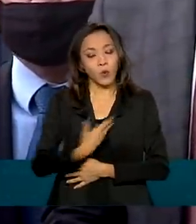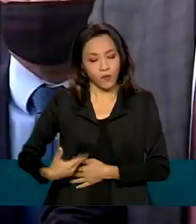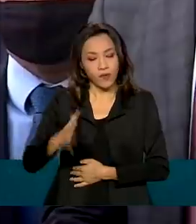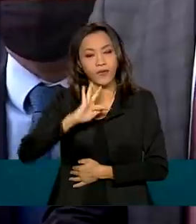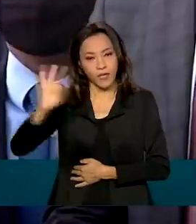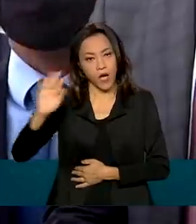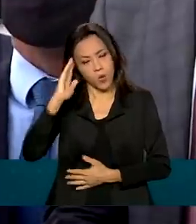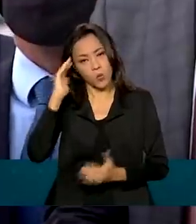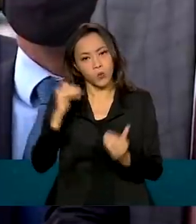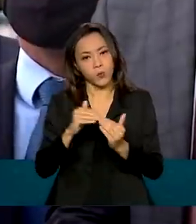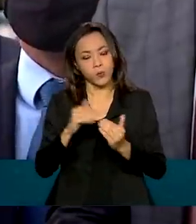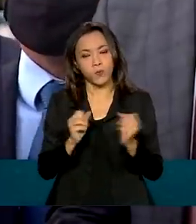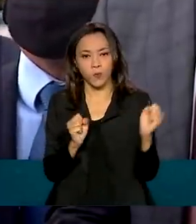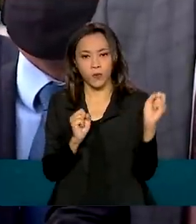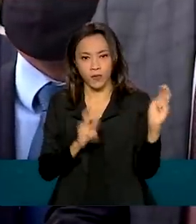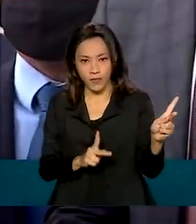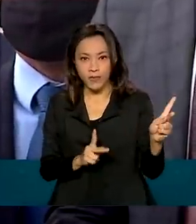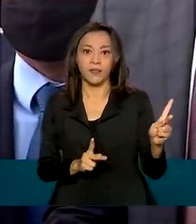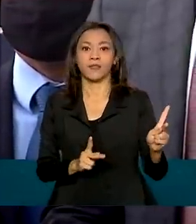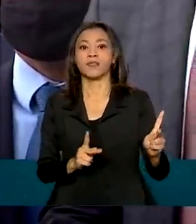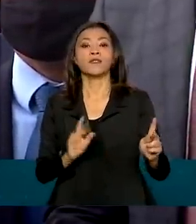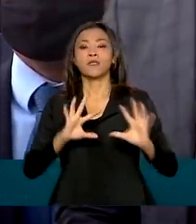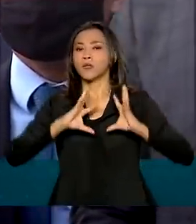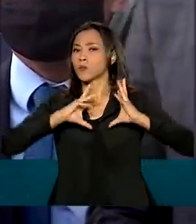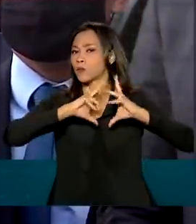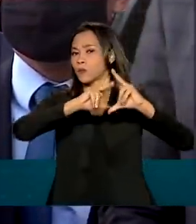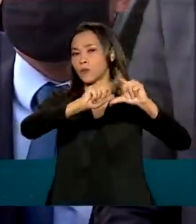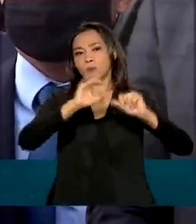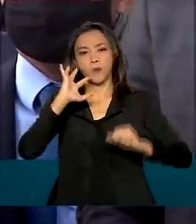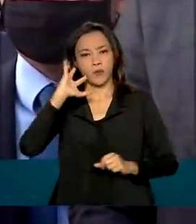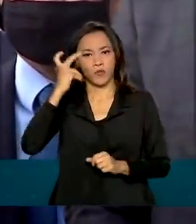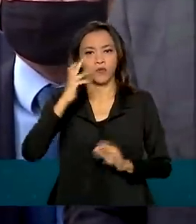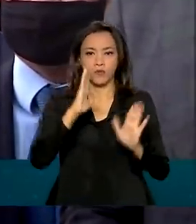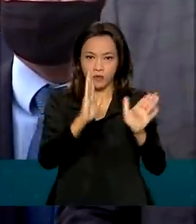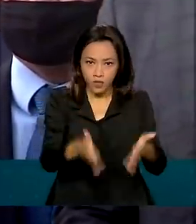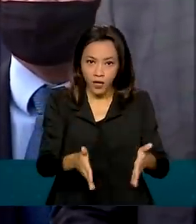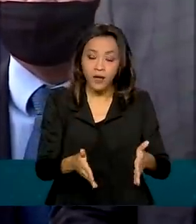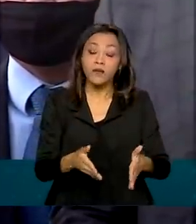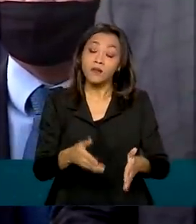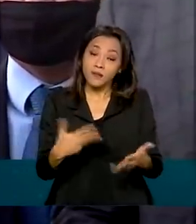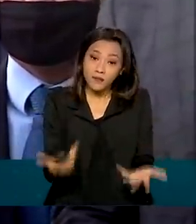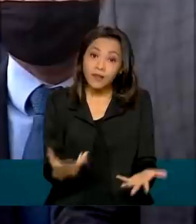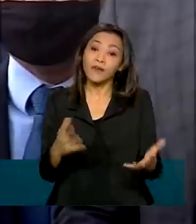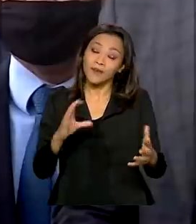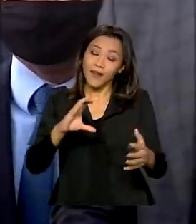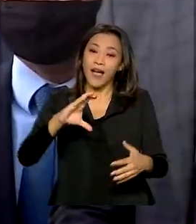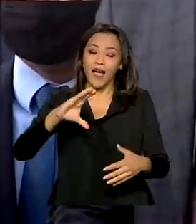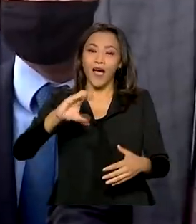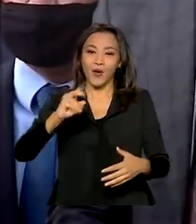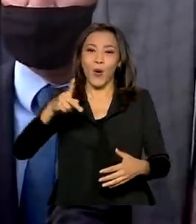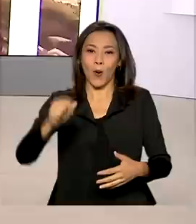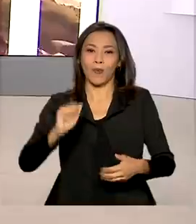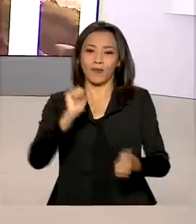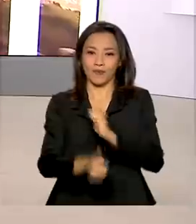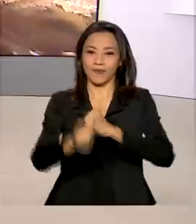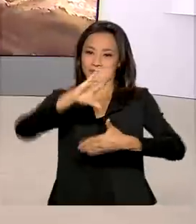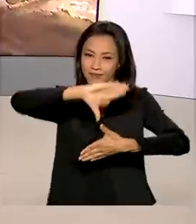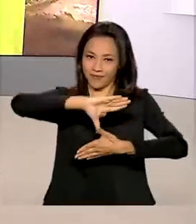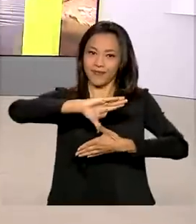resolvido. Por parte das sedes, tudo resolvido. E acredito, então, que a Copa América seja realizada, sim.